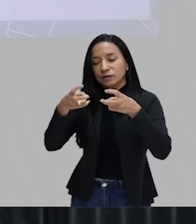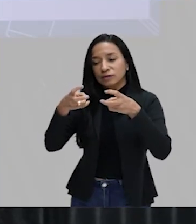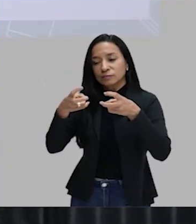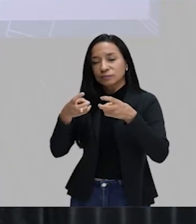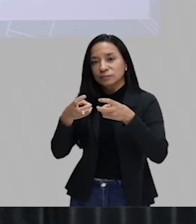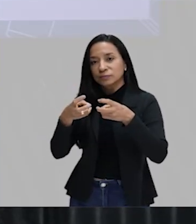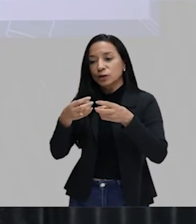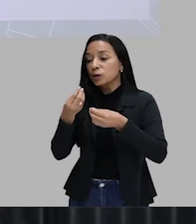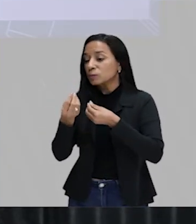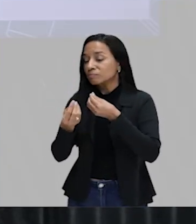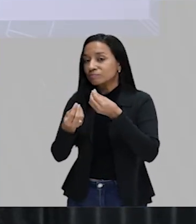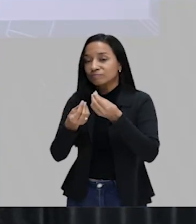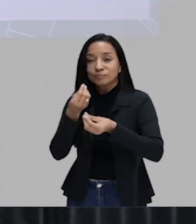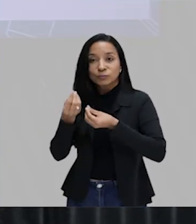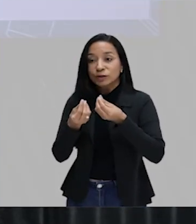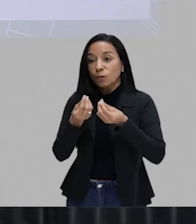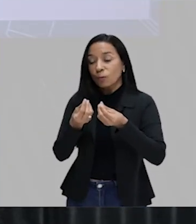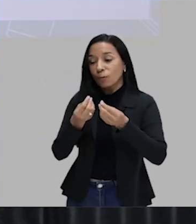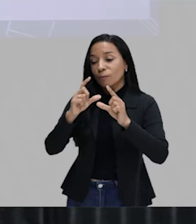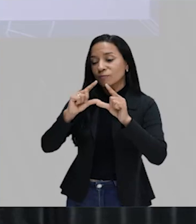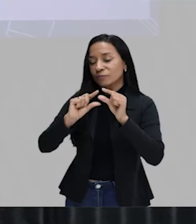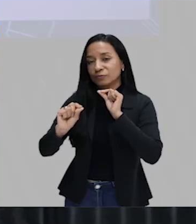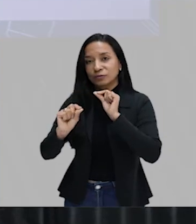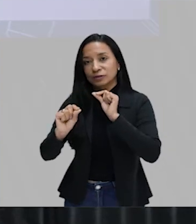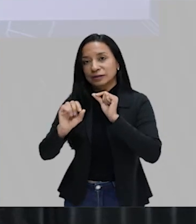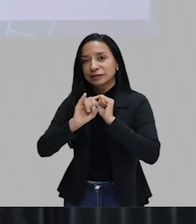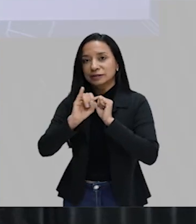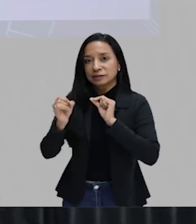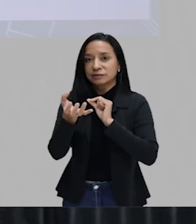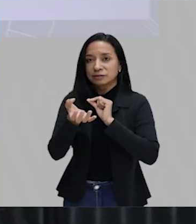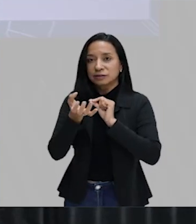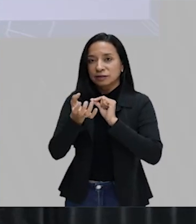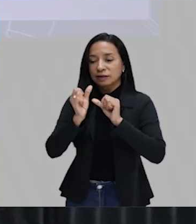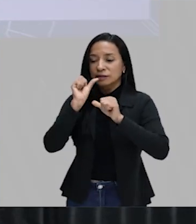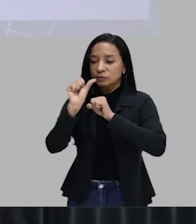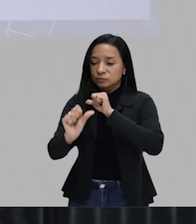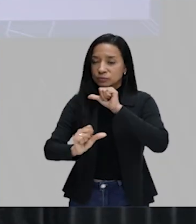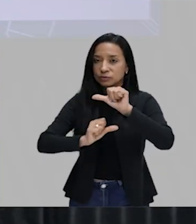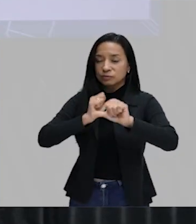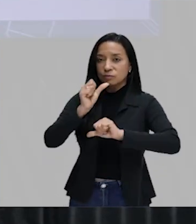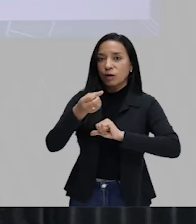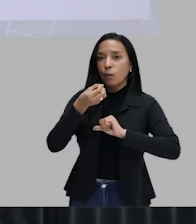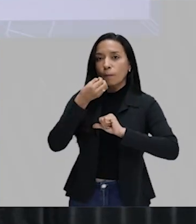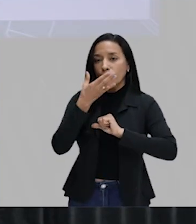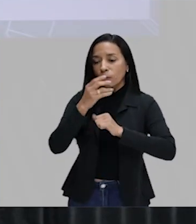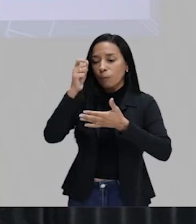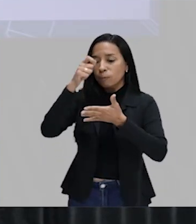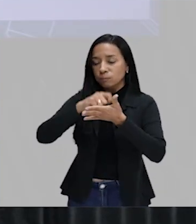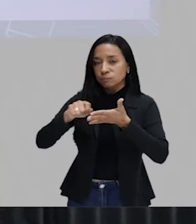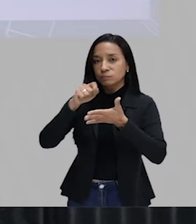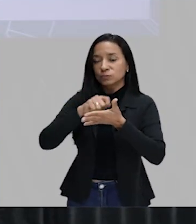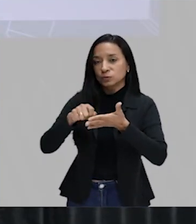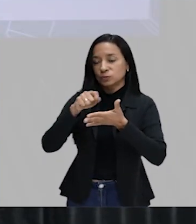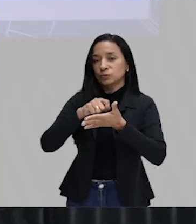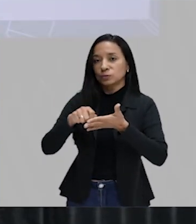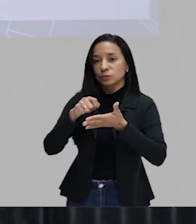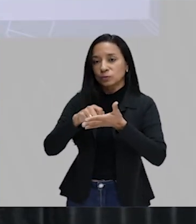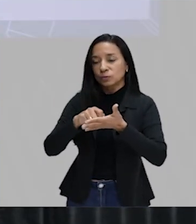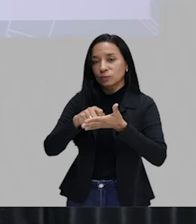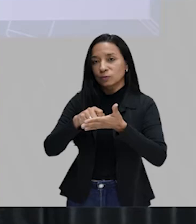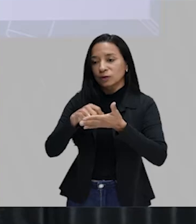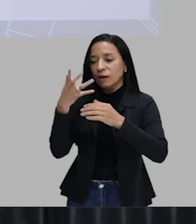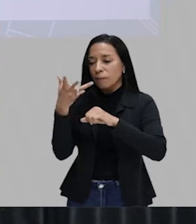Então, se você é ou quer se tornar um bom escritor com capacidade de